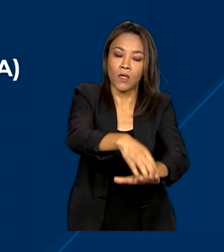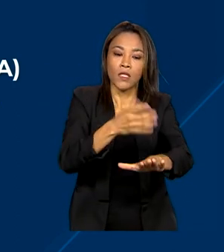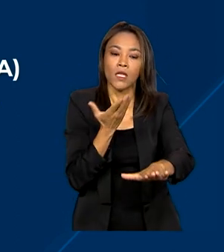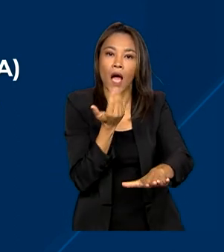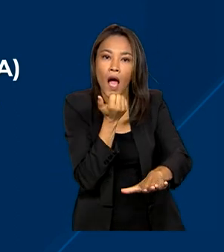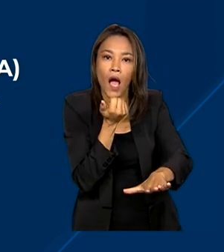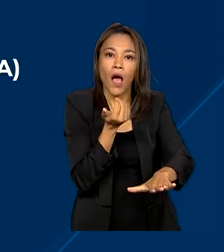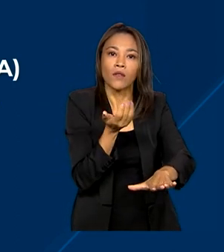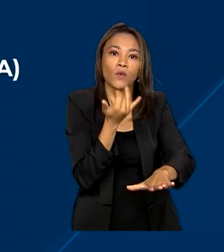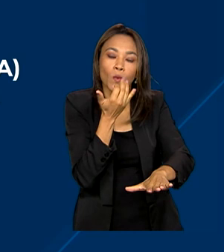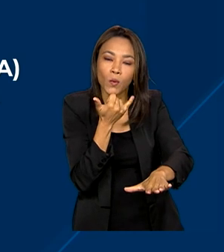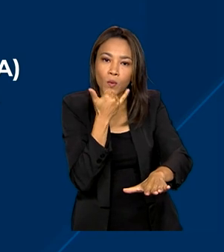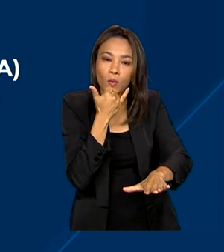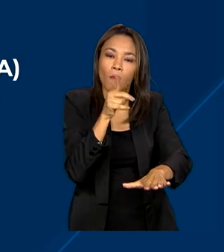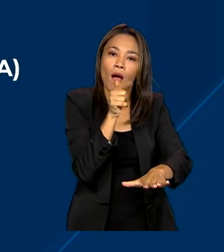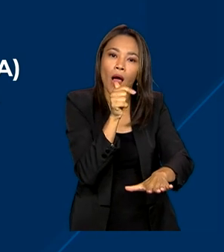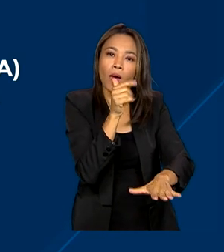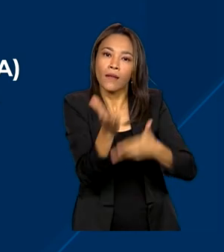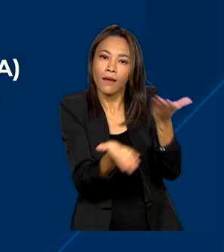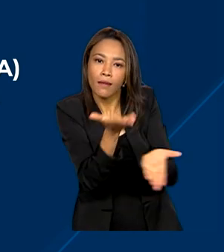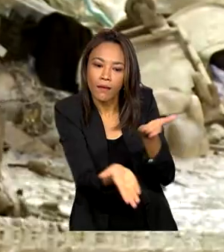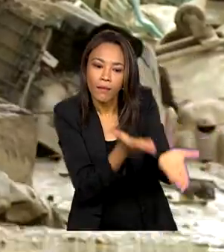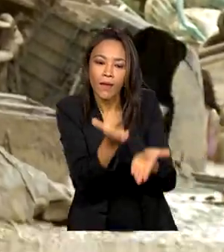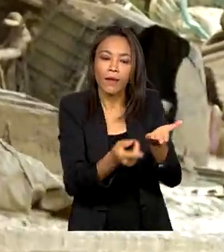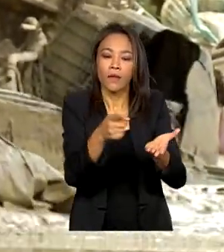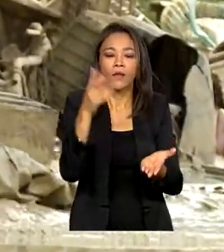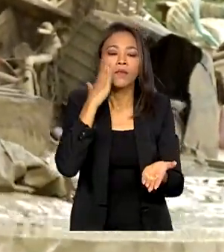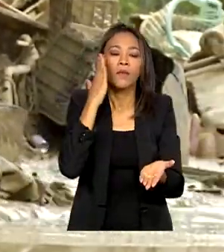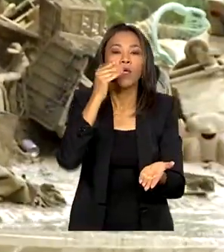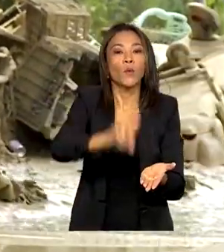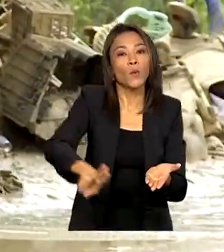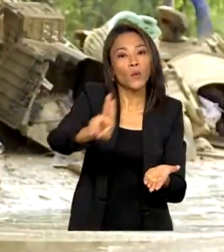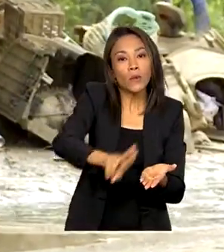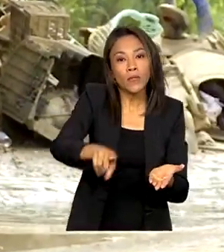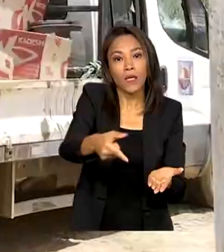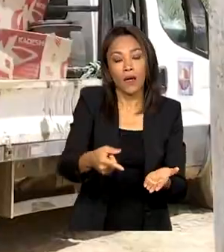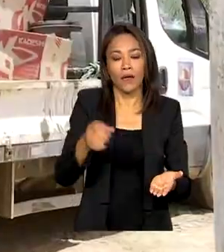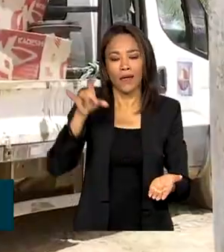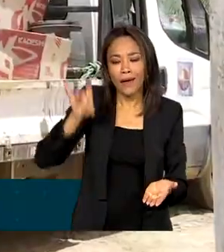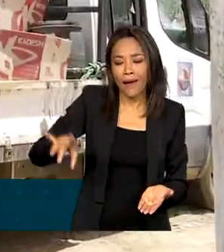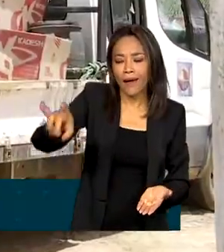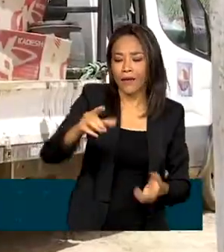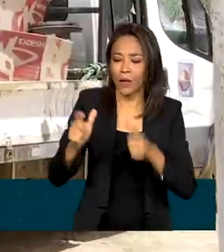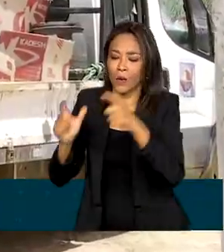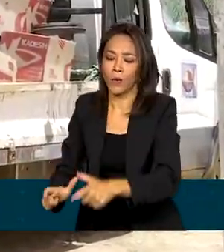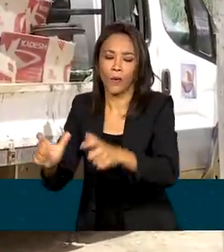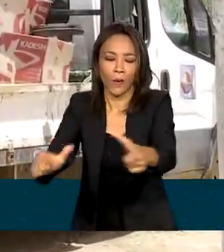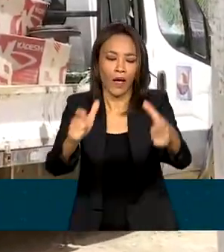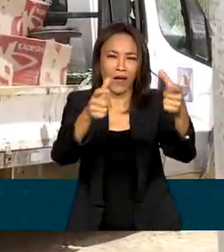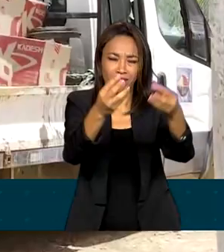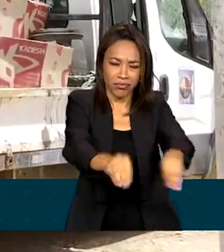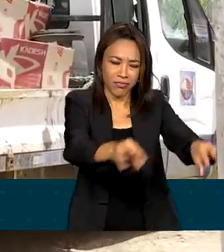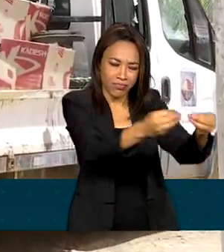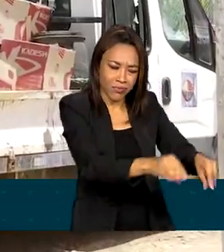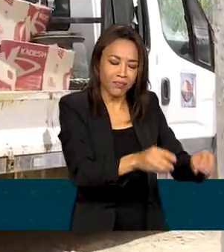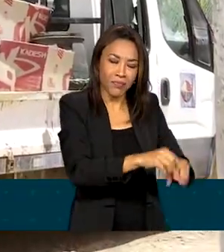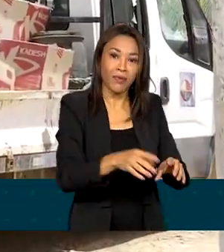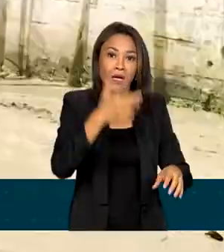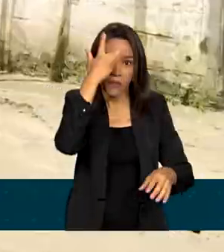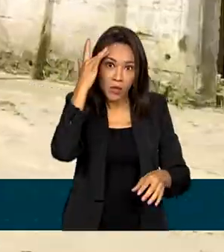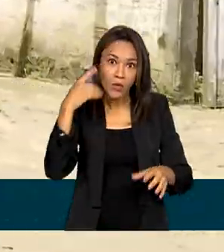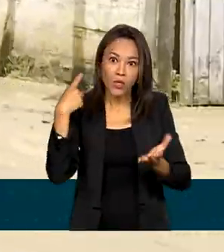equipe técnica para a operação dos equipamentos. E em cada área atingida, moradores se unem para receber